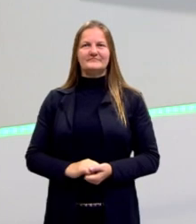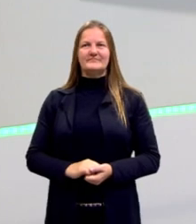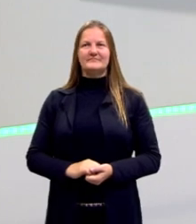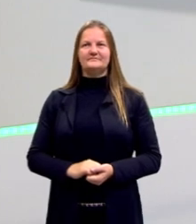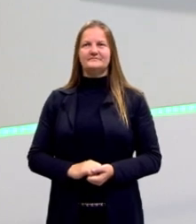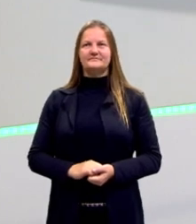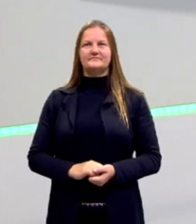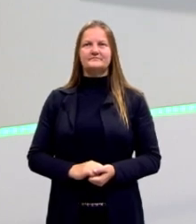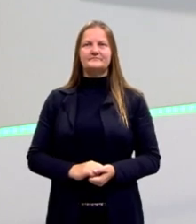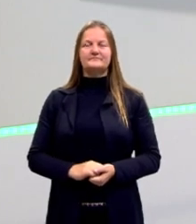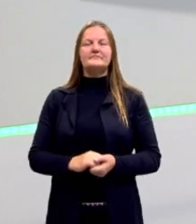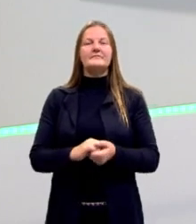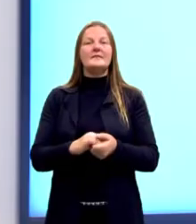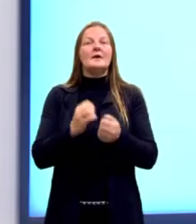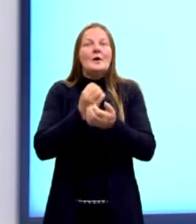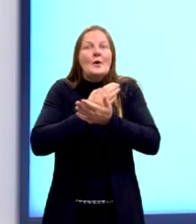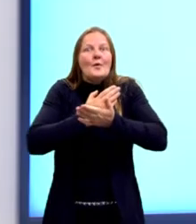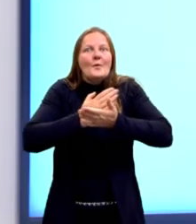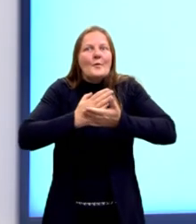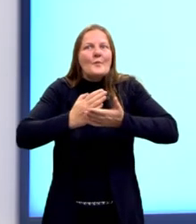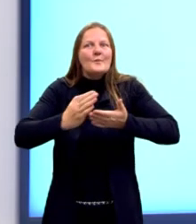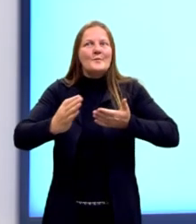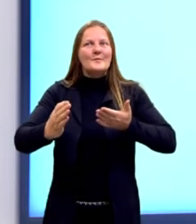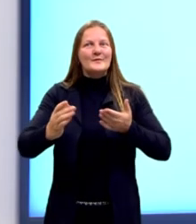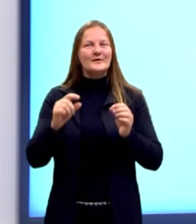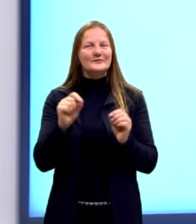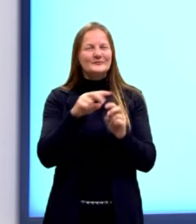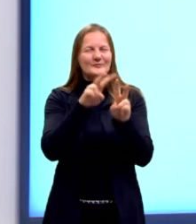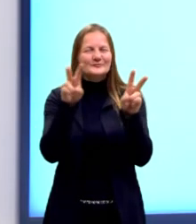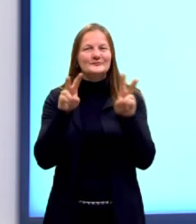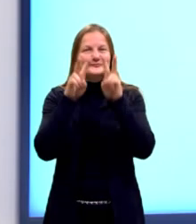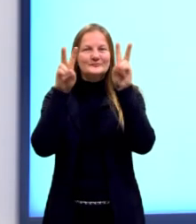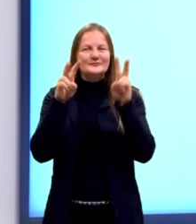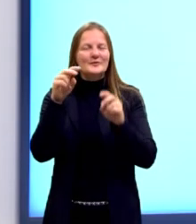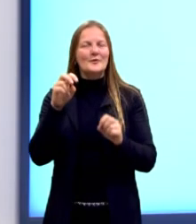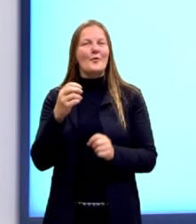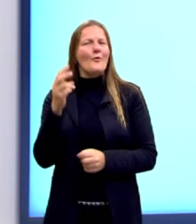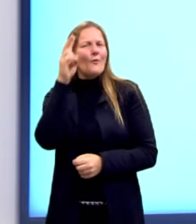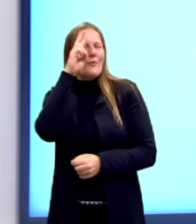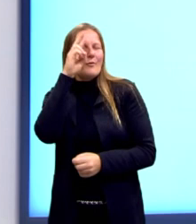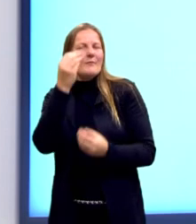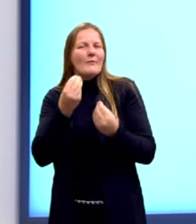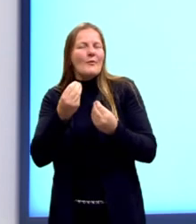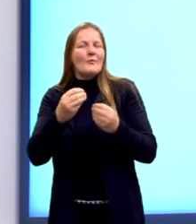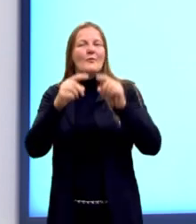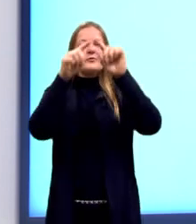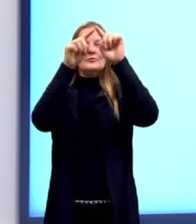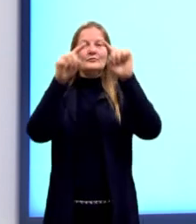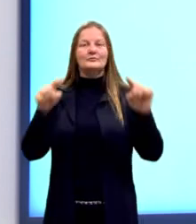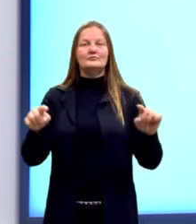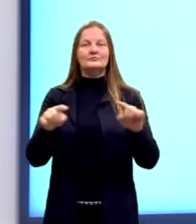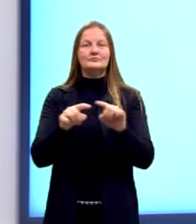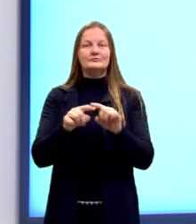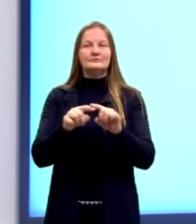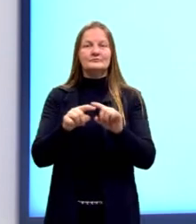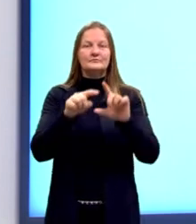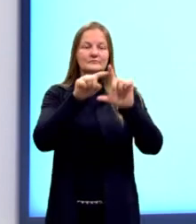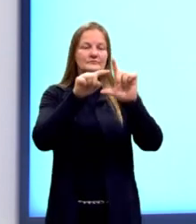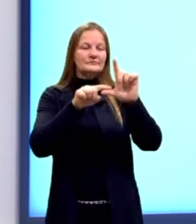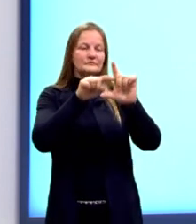Então para nós darmos início nós vamos ver então, relembrar um pouco sobre o triângulo retângulo.